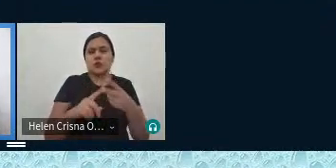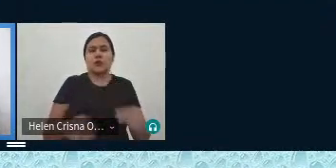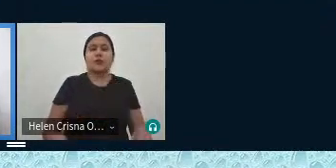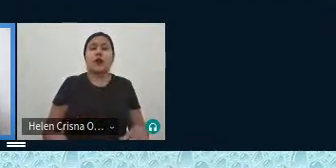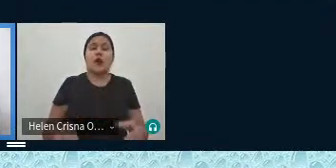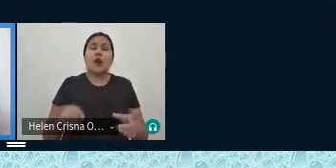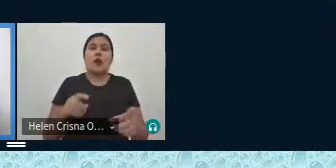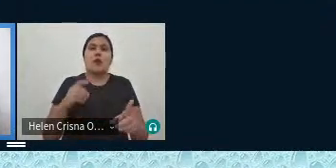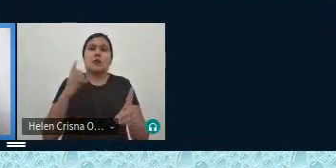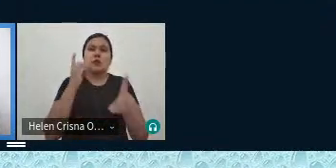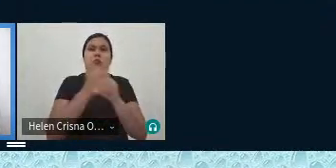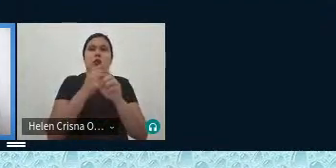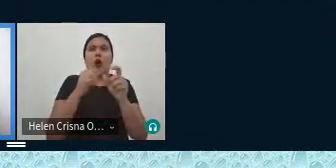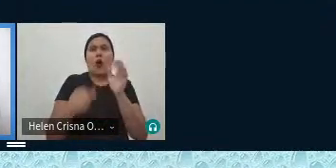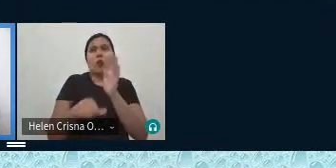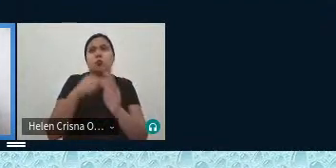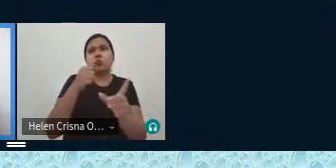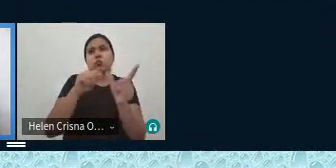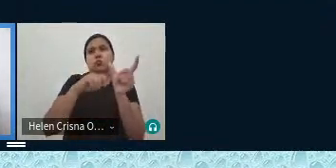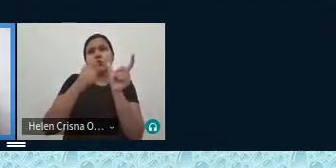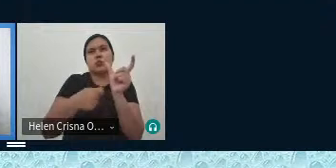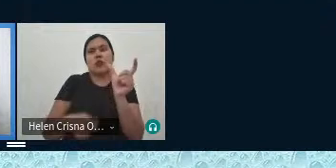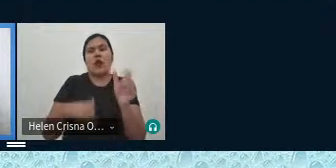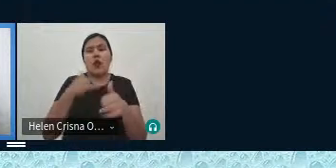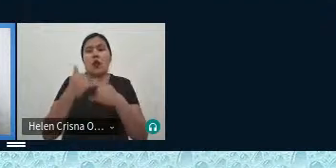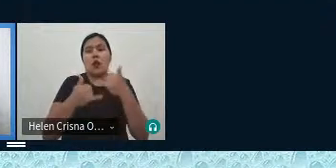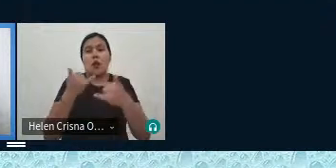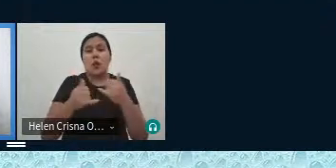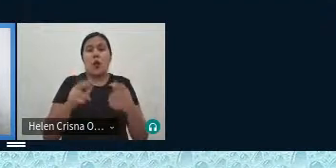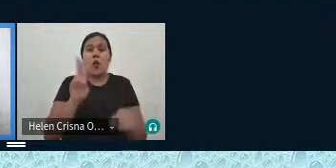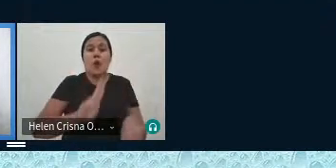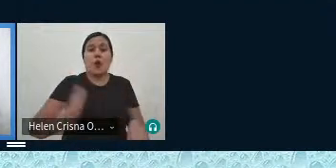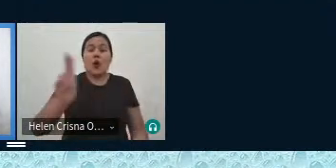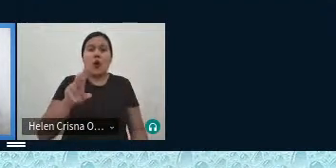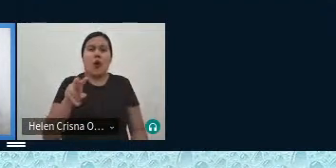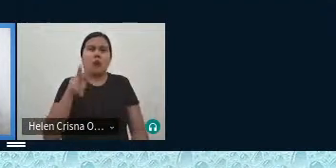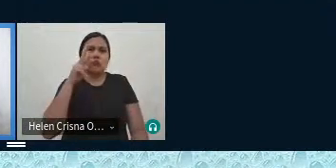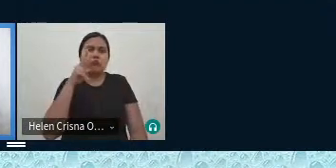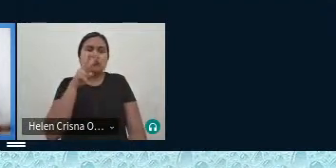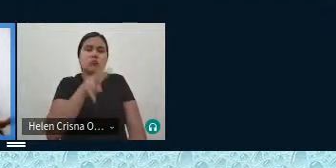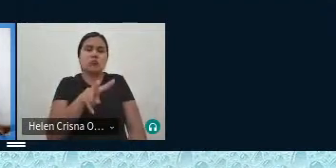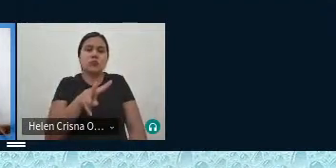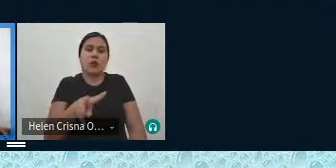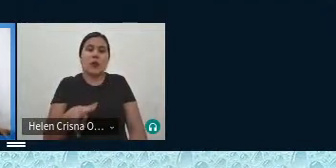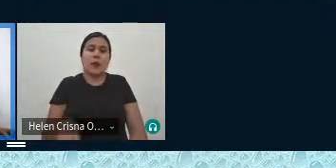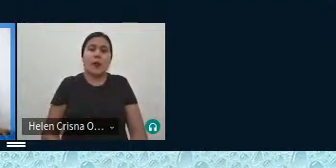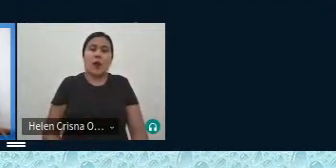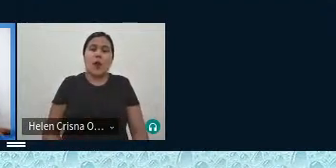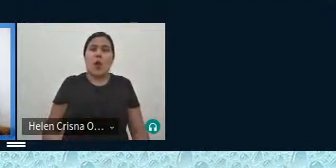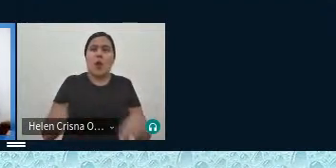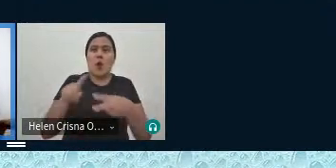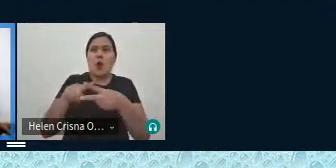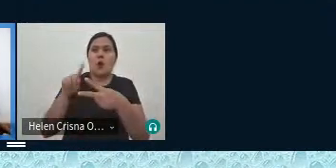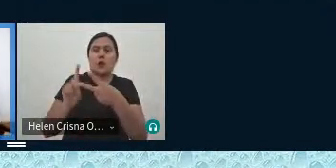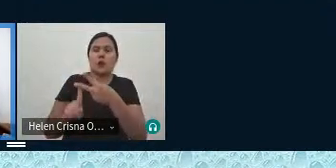glossário e esse jogo aqui ele é usado para verificar se o que esses dois